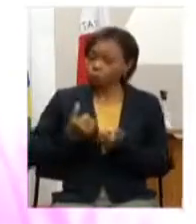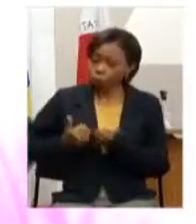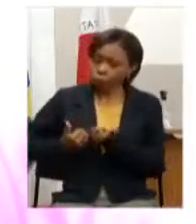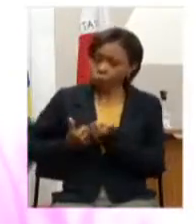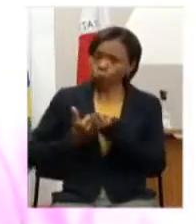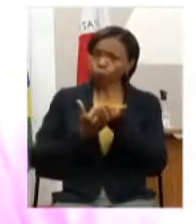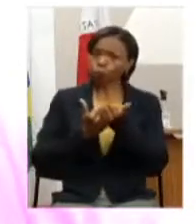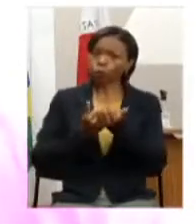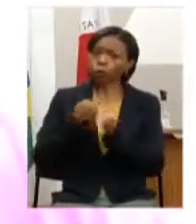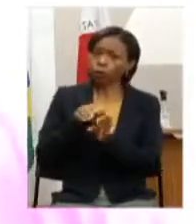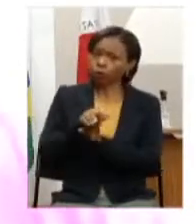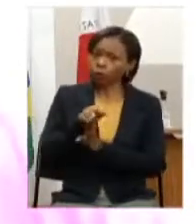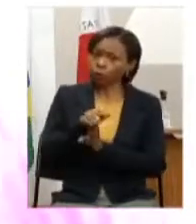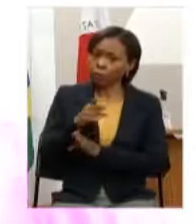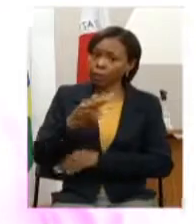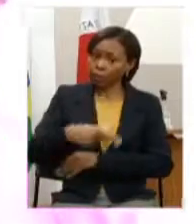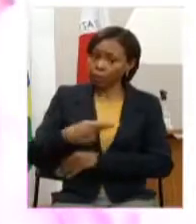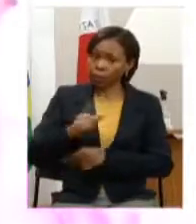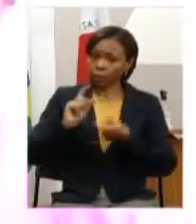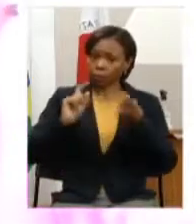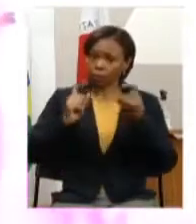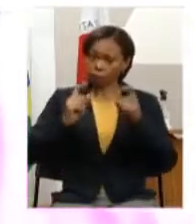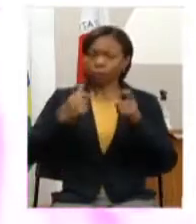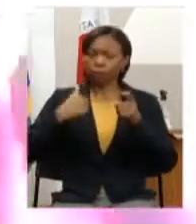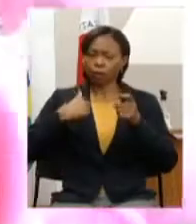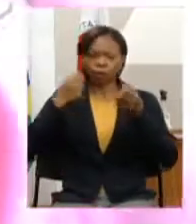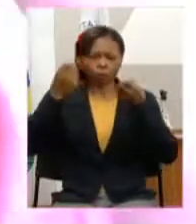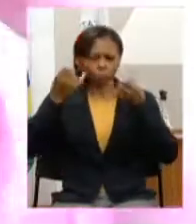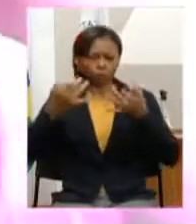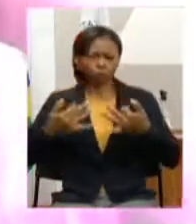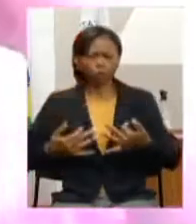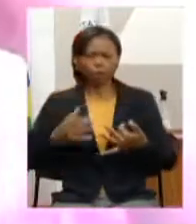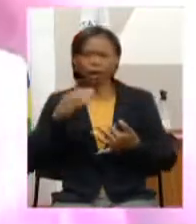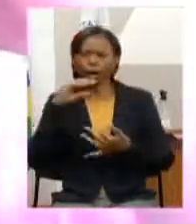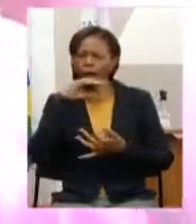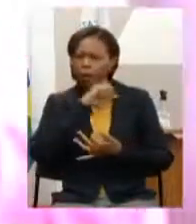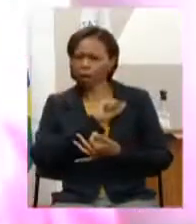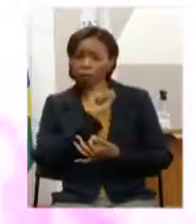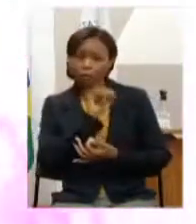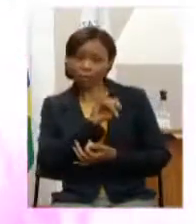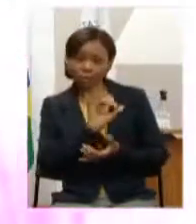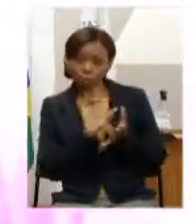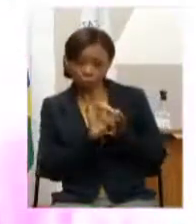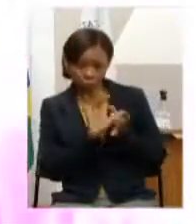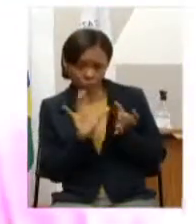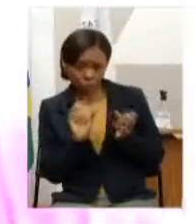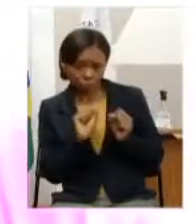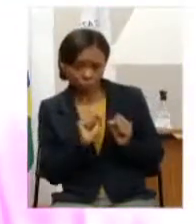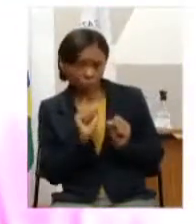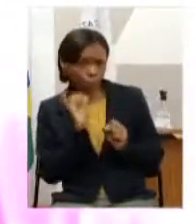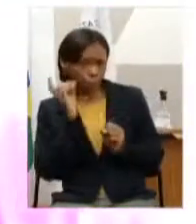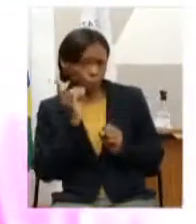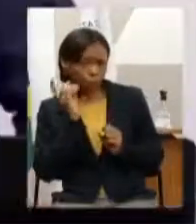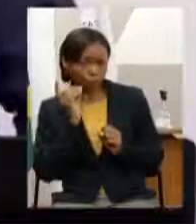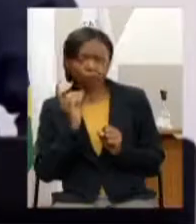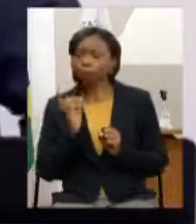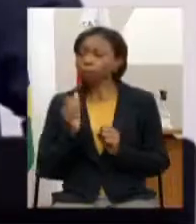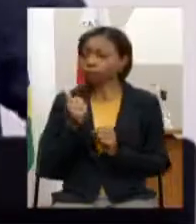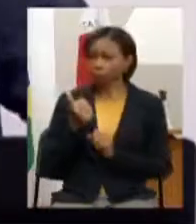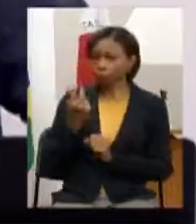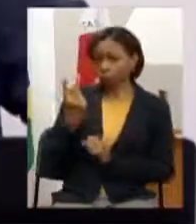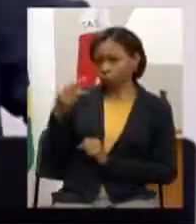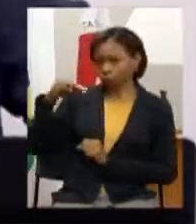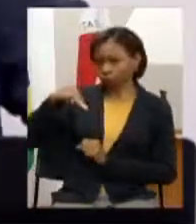orientar nesta reunião e aí eu vou explicar rapidamente se me permite doutor Jean sim pois não dois